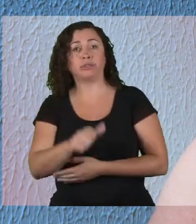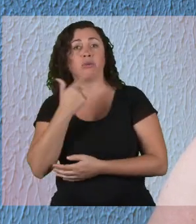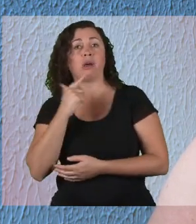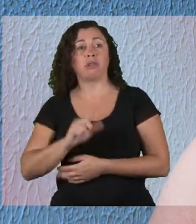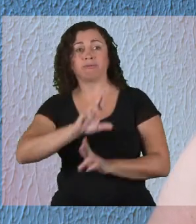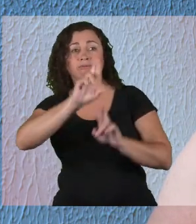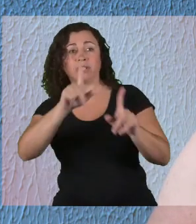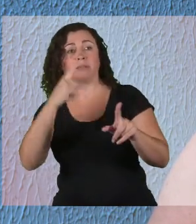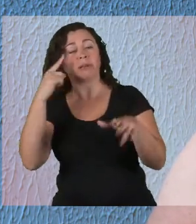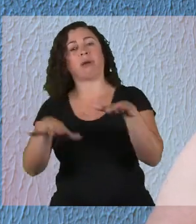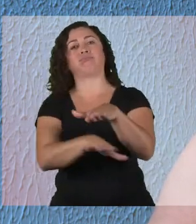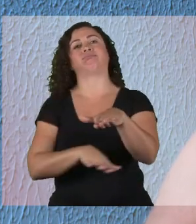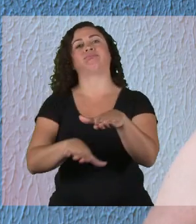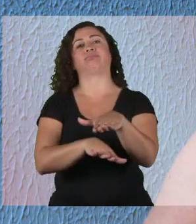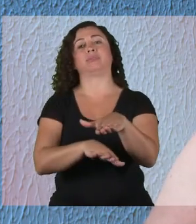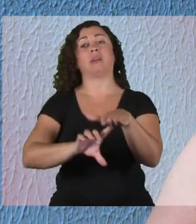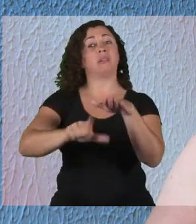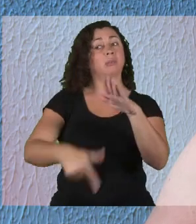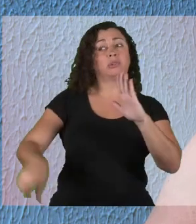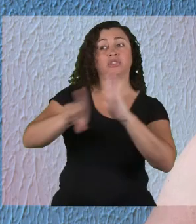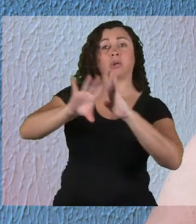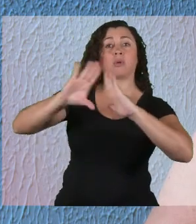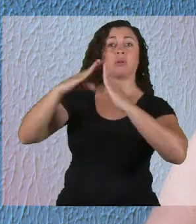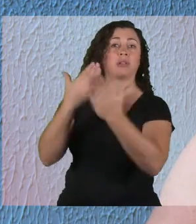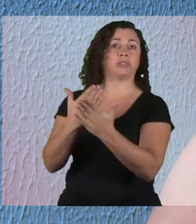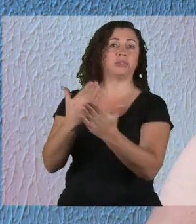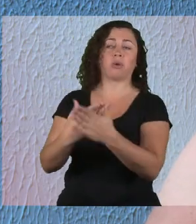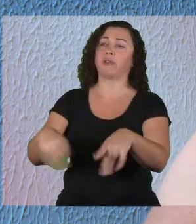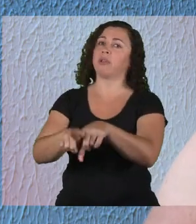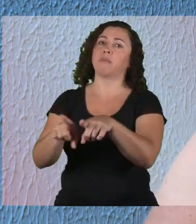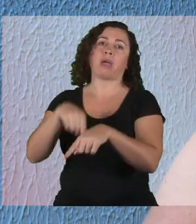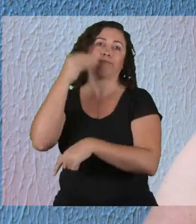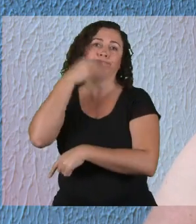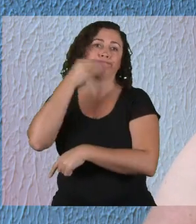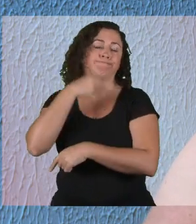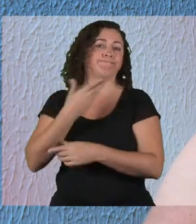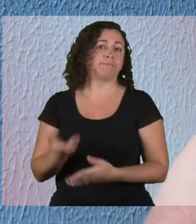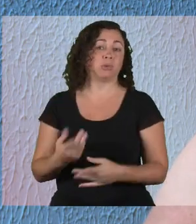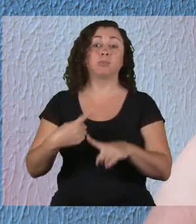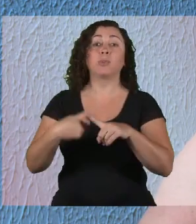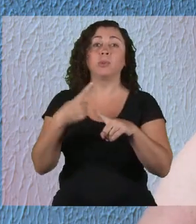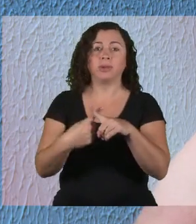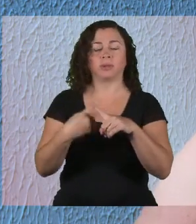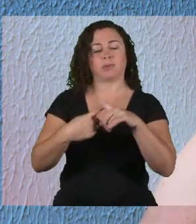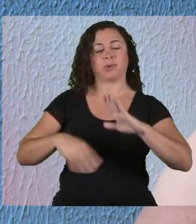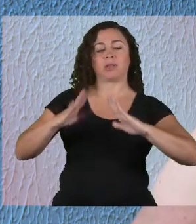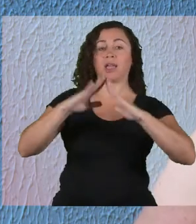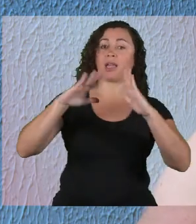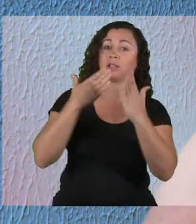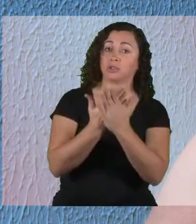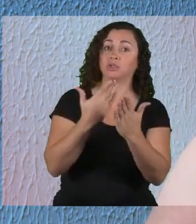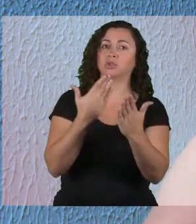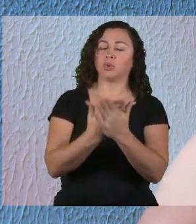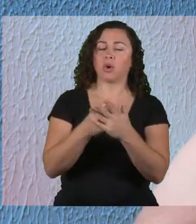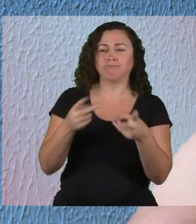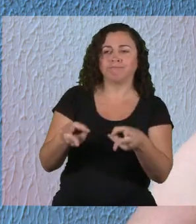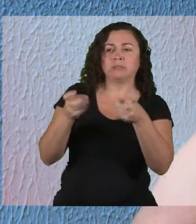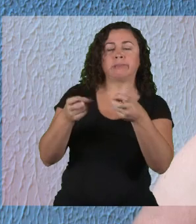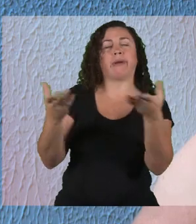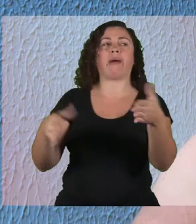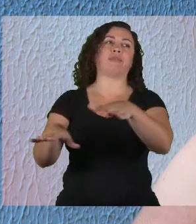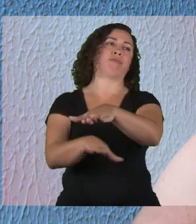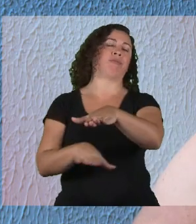categoria e depois eles não vão bem na escola. Não indo bem na escola, porque eles já chegam na escola já